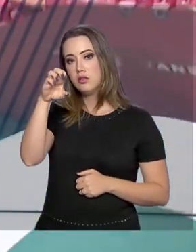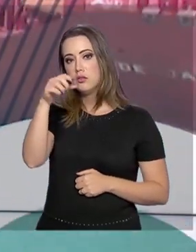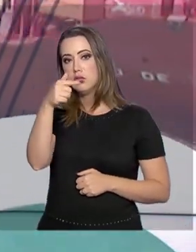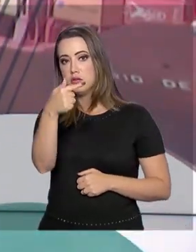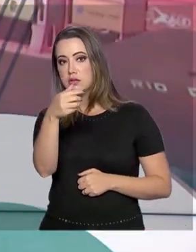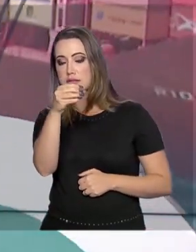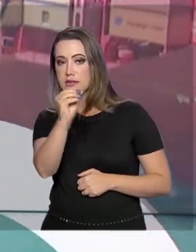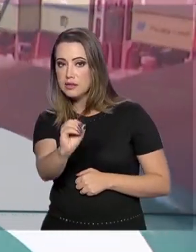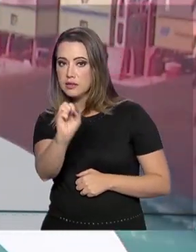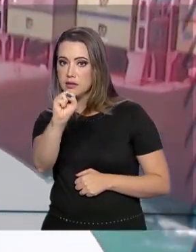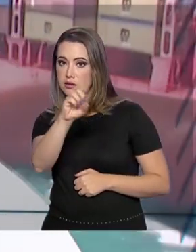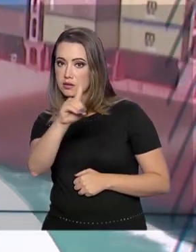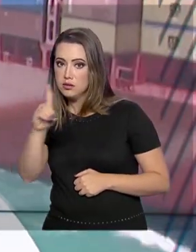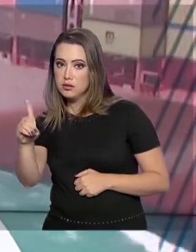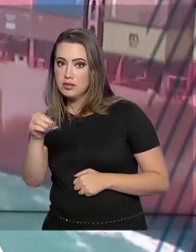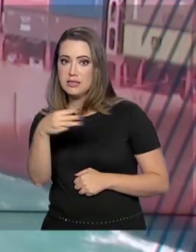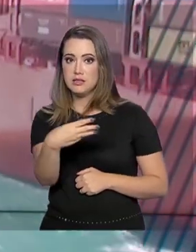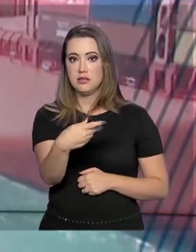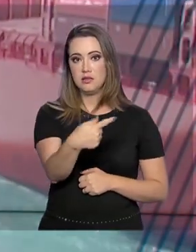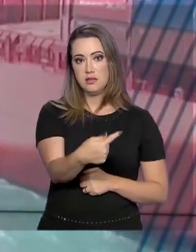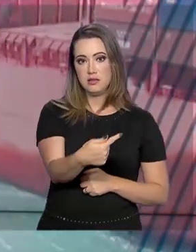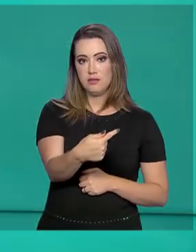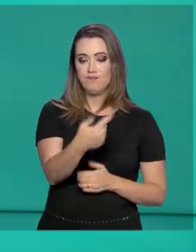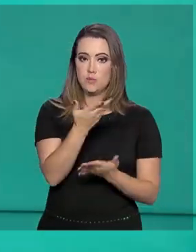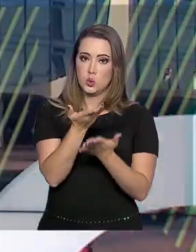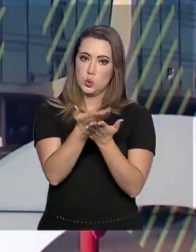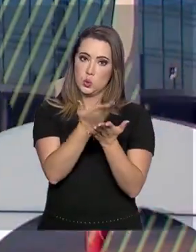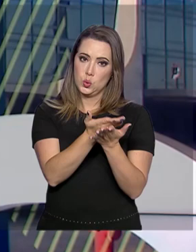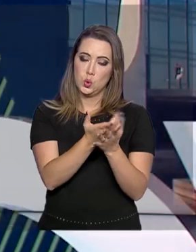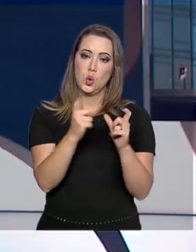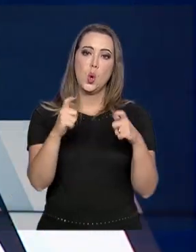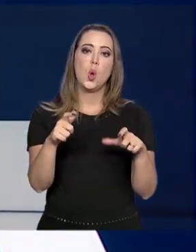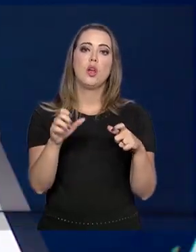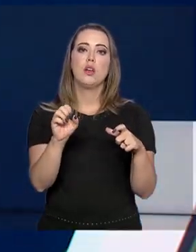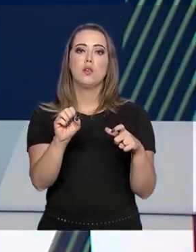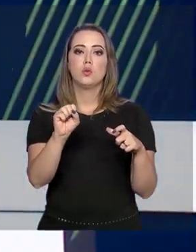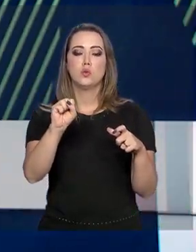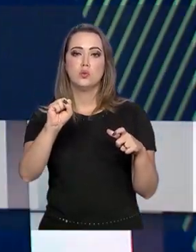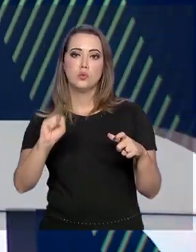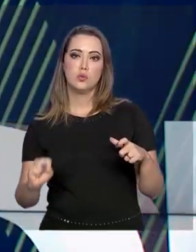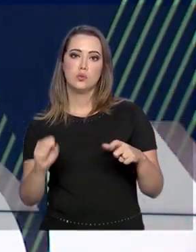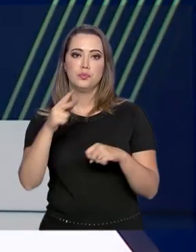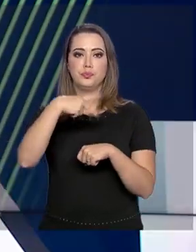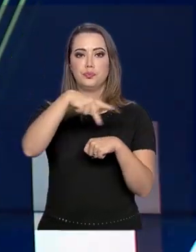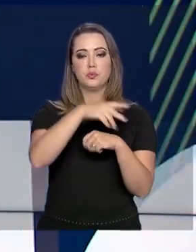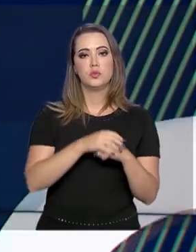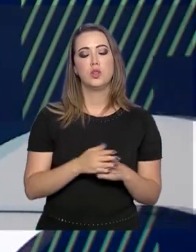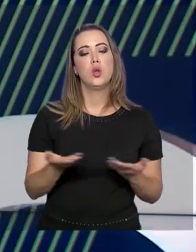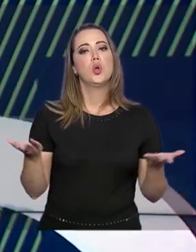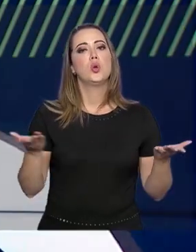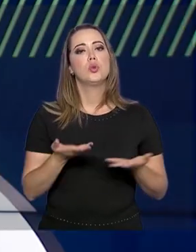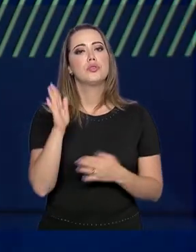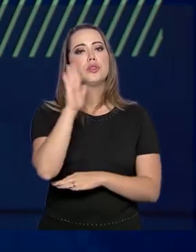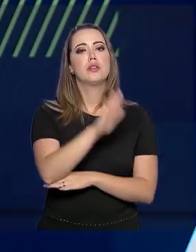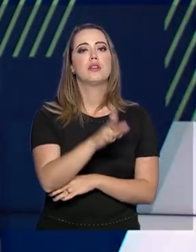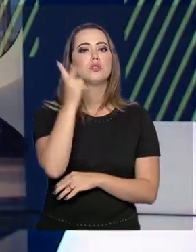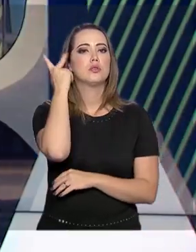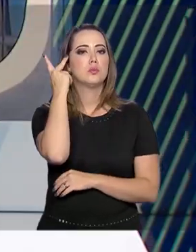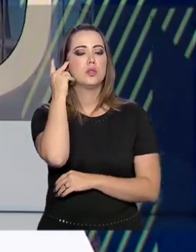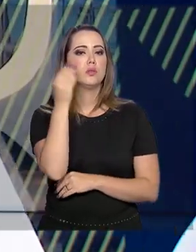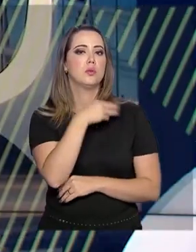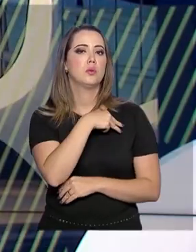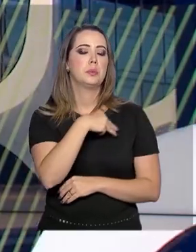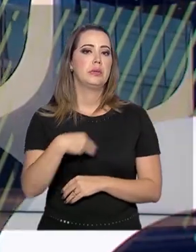70 no sudeste e 37 casos em análise na região sul do país. E ainda hoje à tarde, em São Paulo,